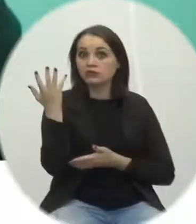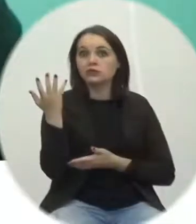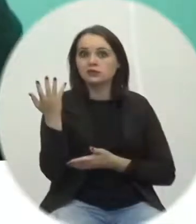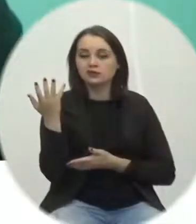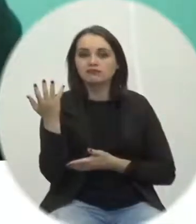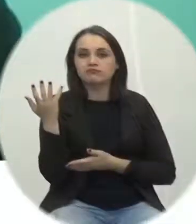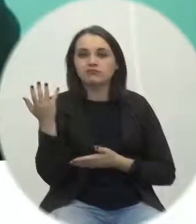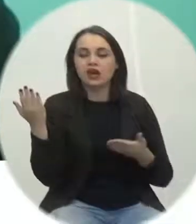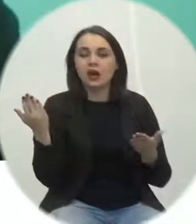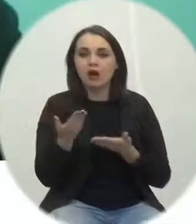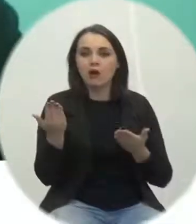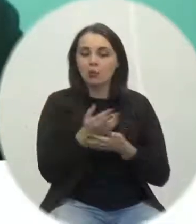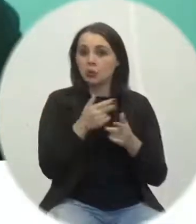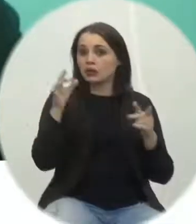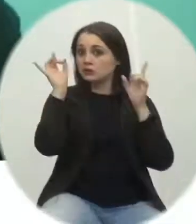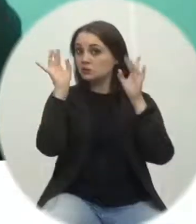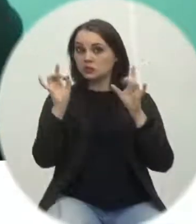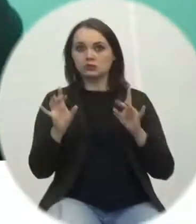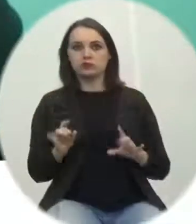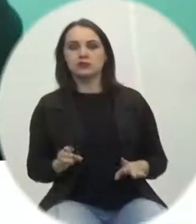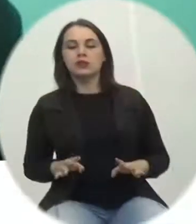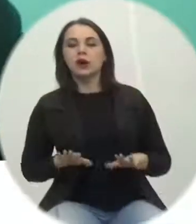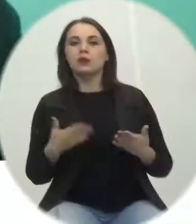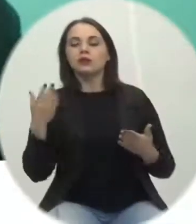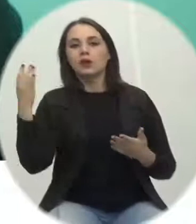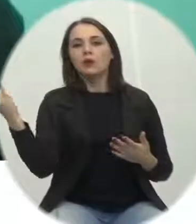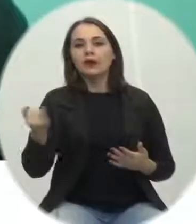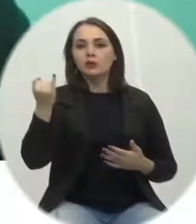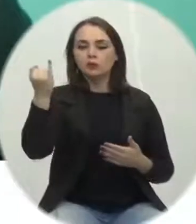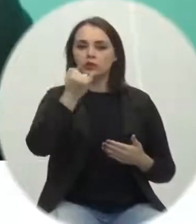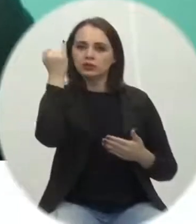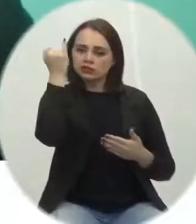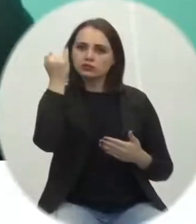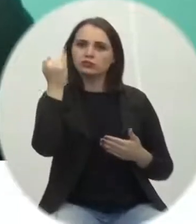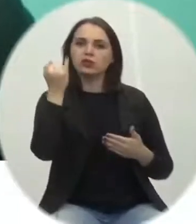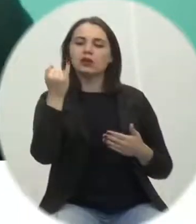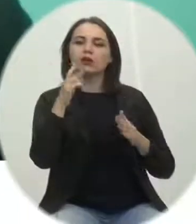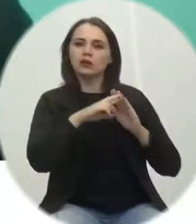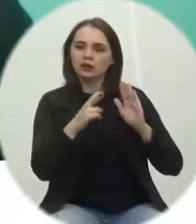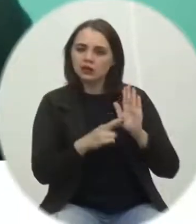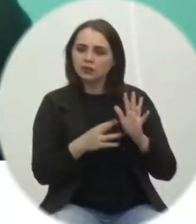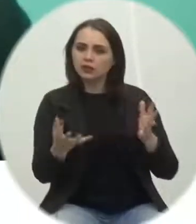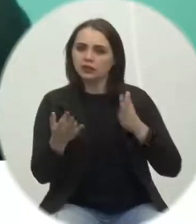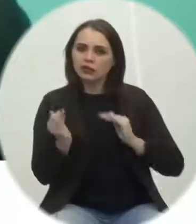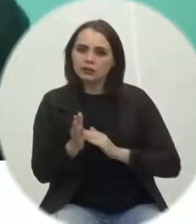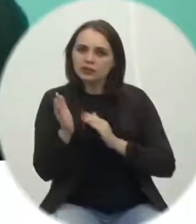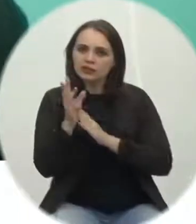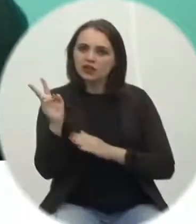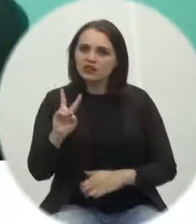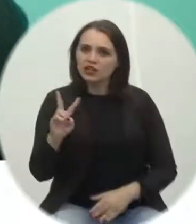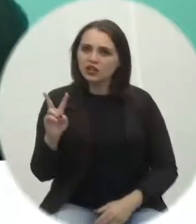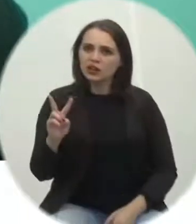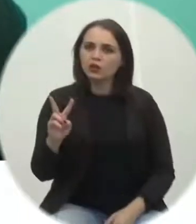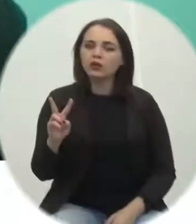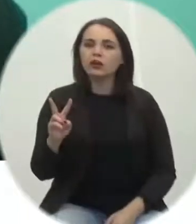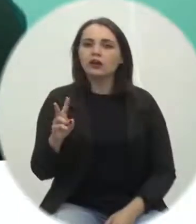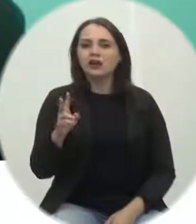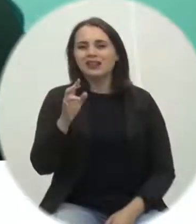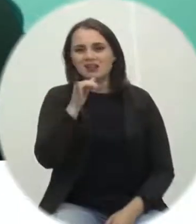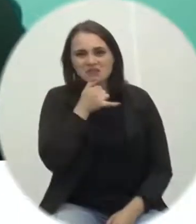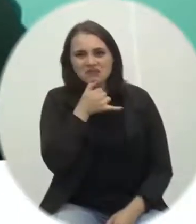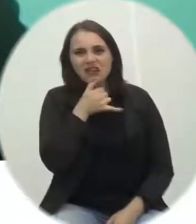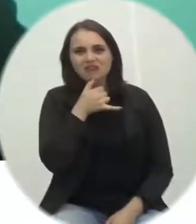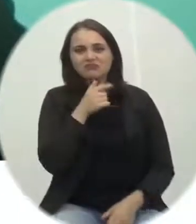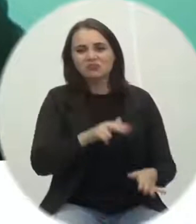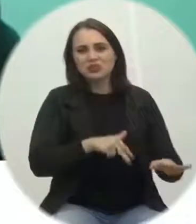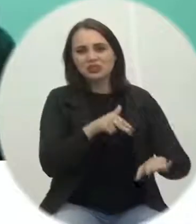durante essa pandemia então vai ser importante esse requerimento parabenizar o vereador Kaminski e lamentar a postura do governador Moisés